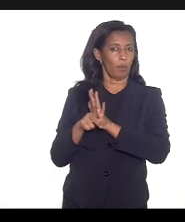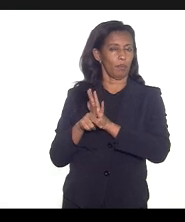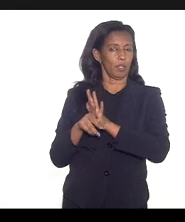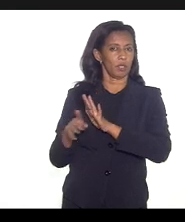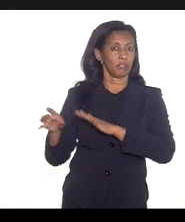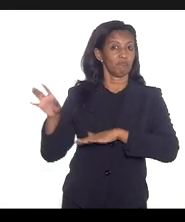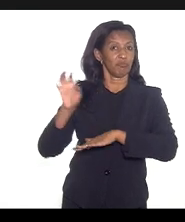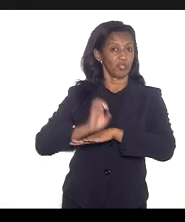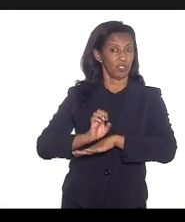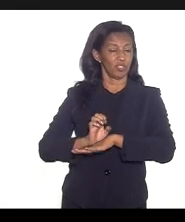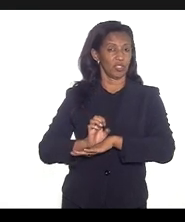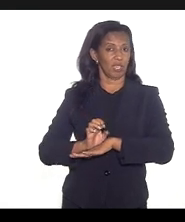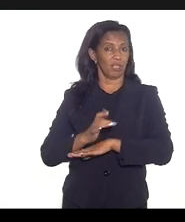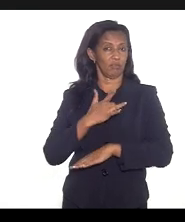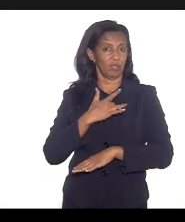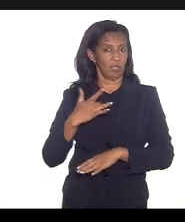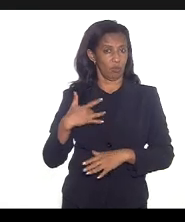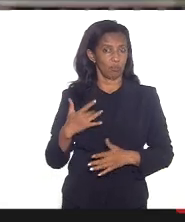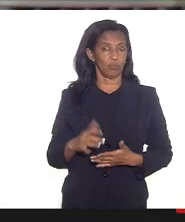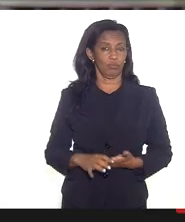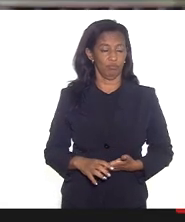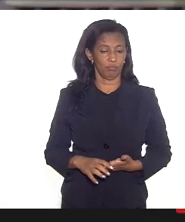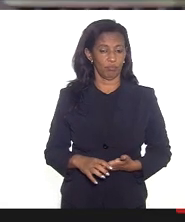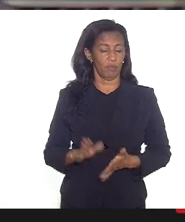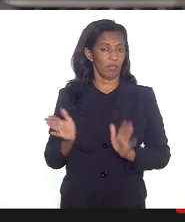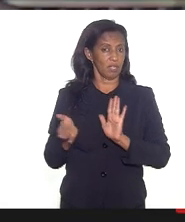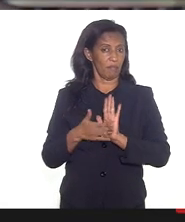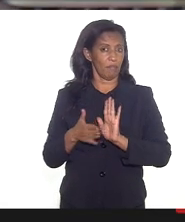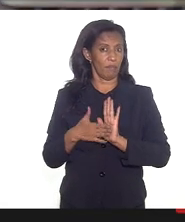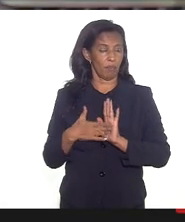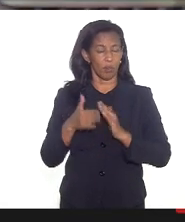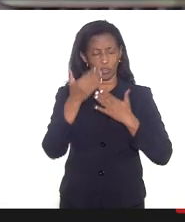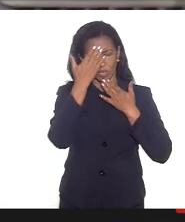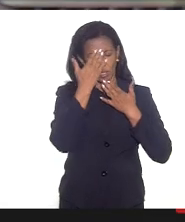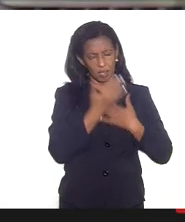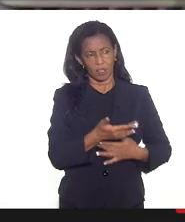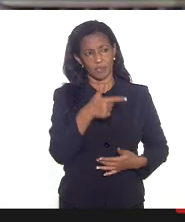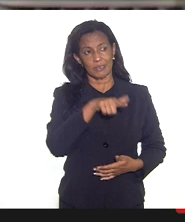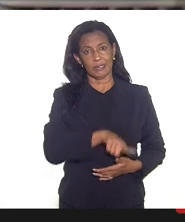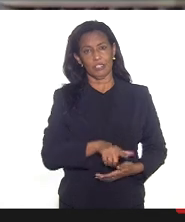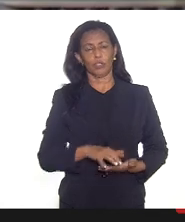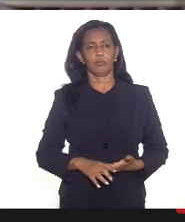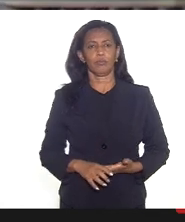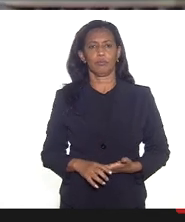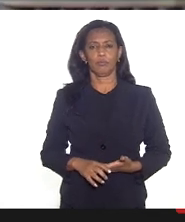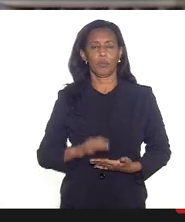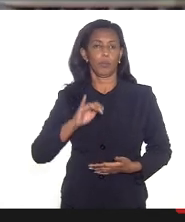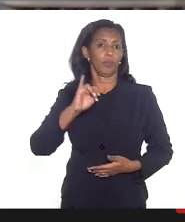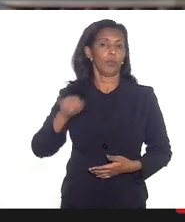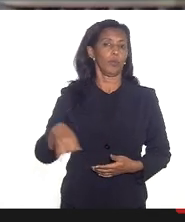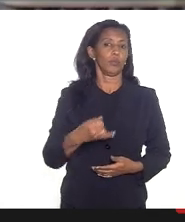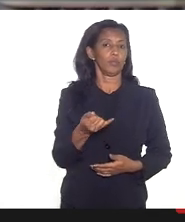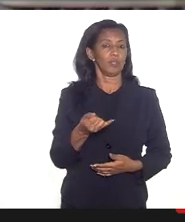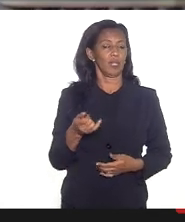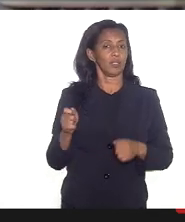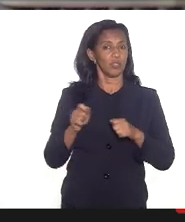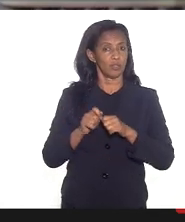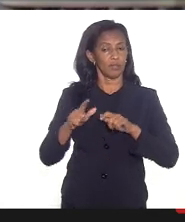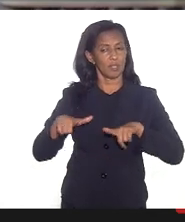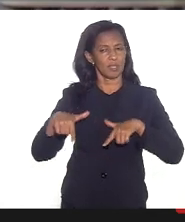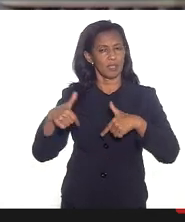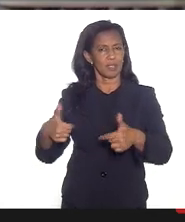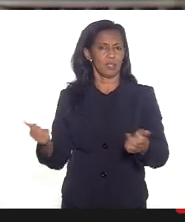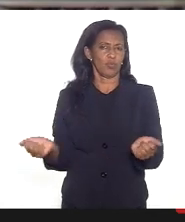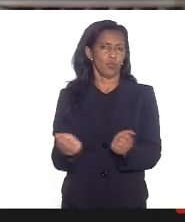Municipal também então fica aqui essa proposta e agradecer mais uma vez a oportunidade de construir essa ação com